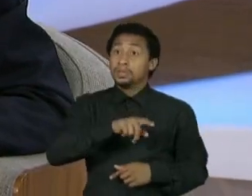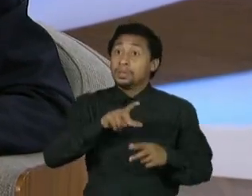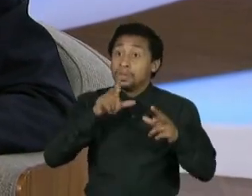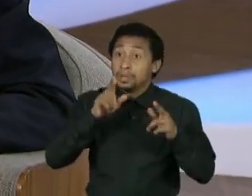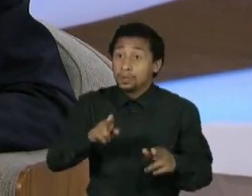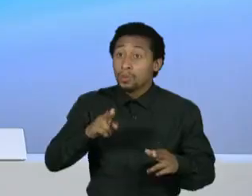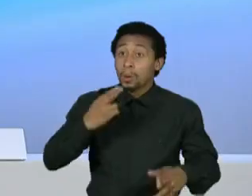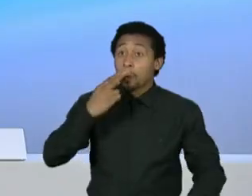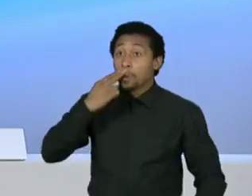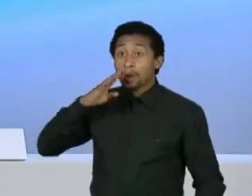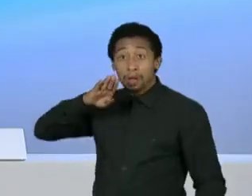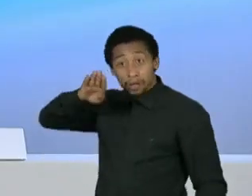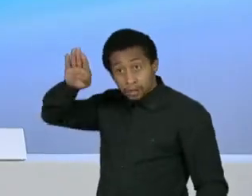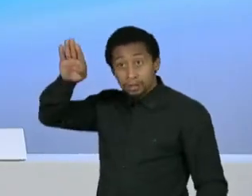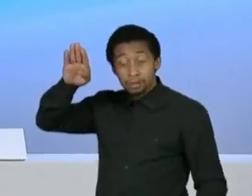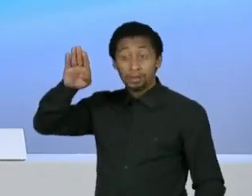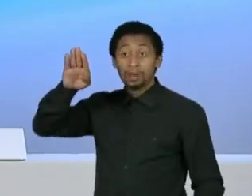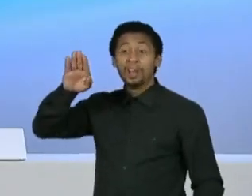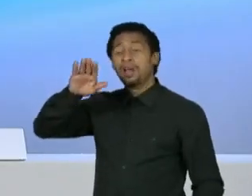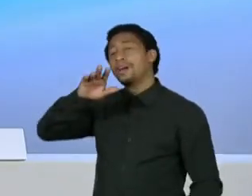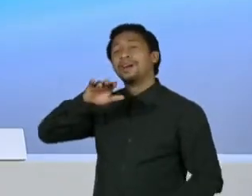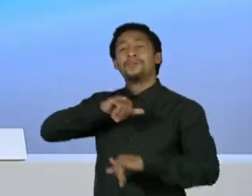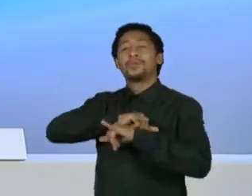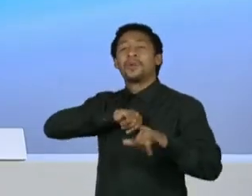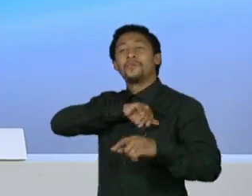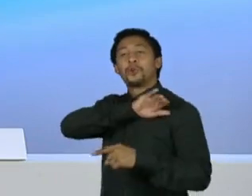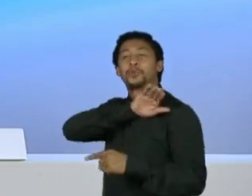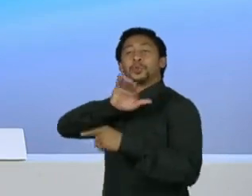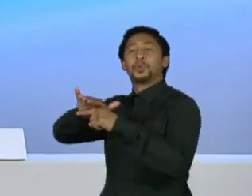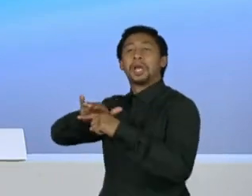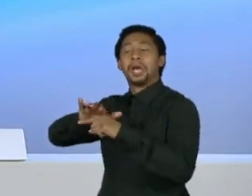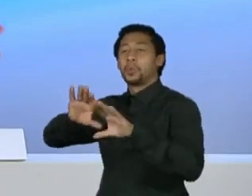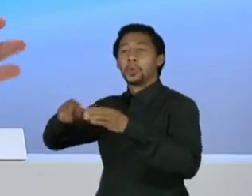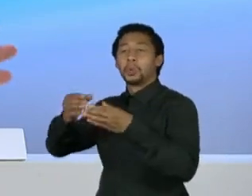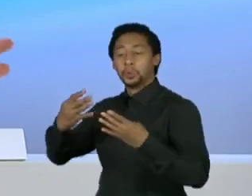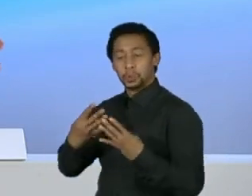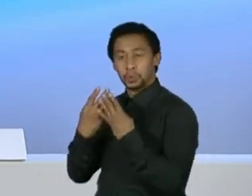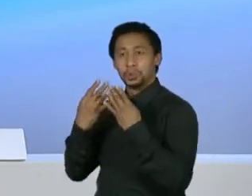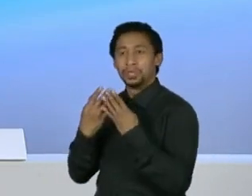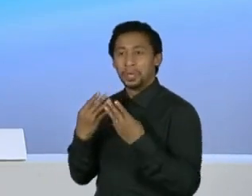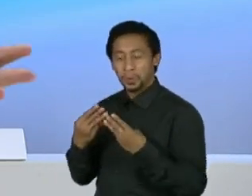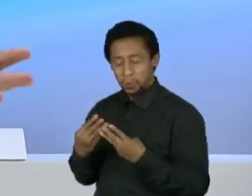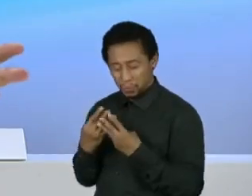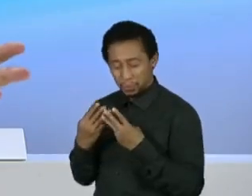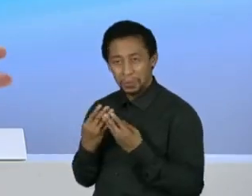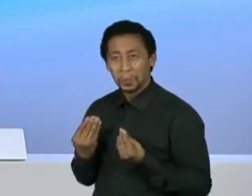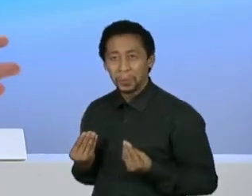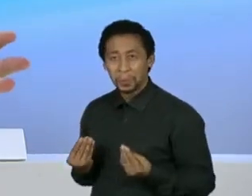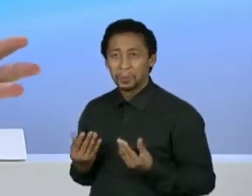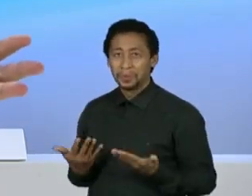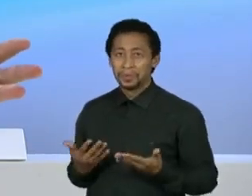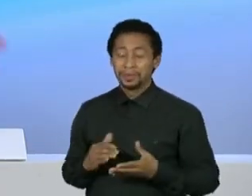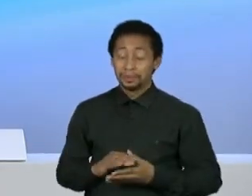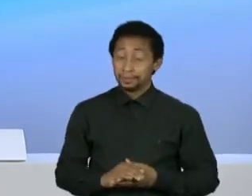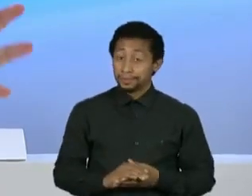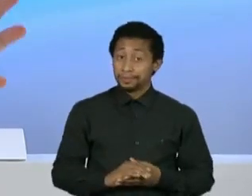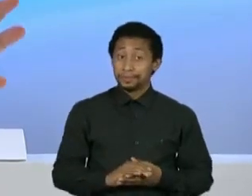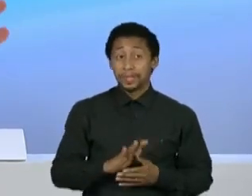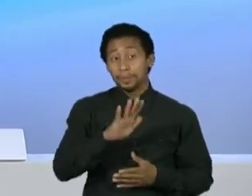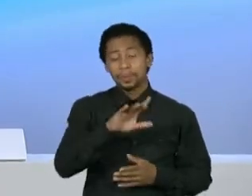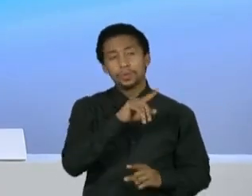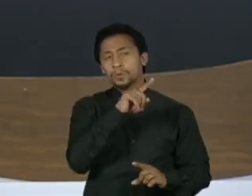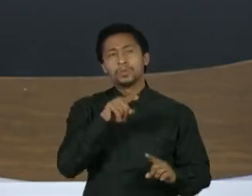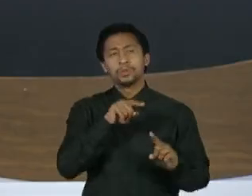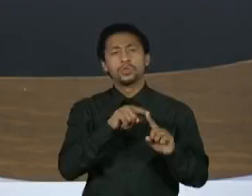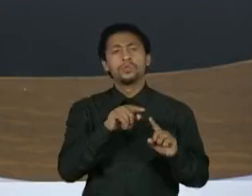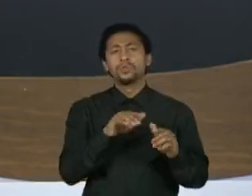questão judaica. E qual seria o objetivo exatamente? Seria fazer que tipo de Ucrânia? Criar? Qual é o objetivo?